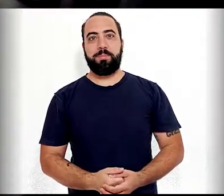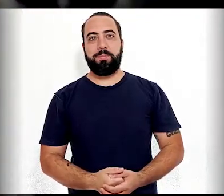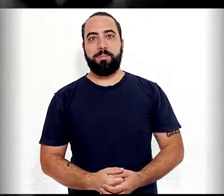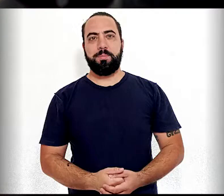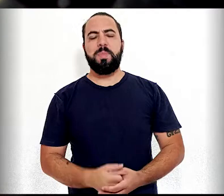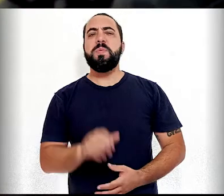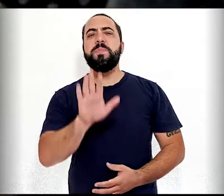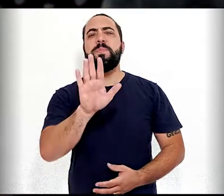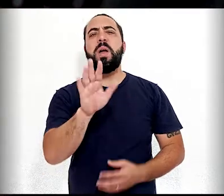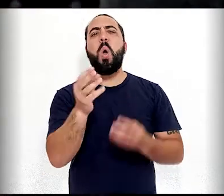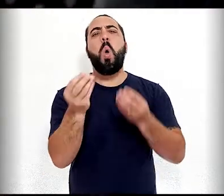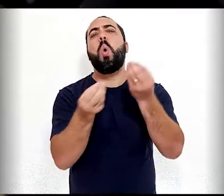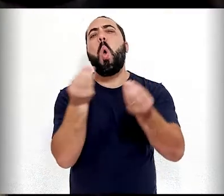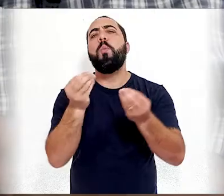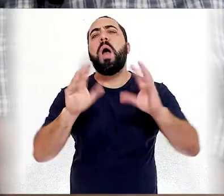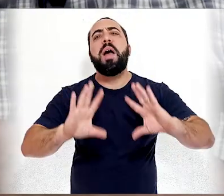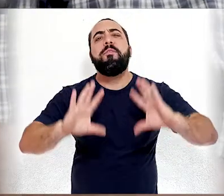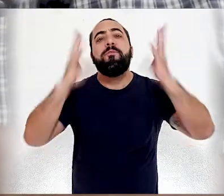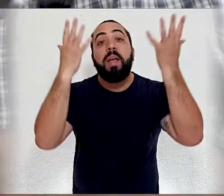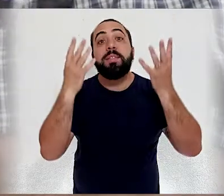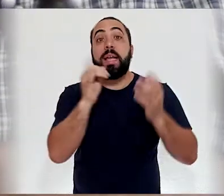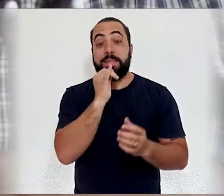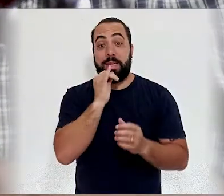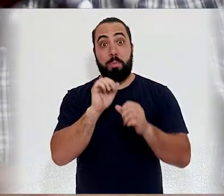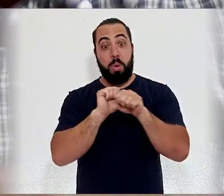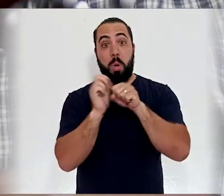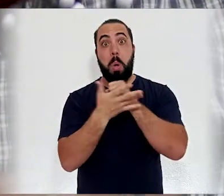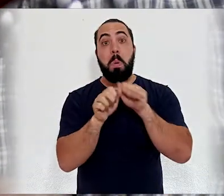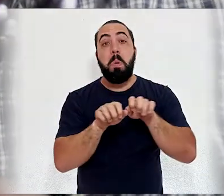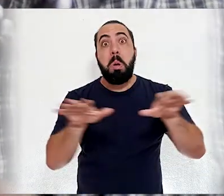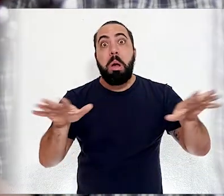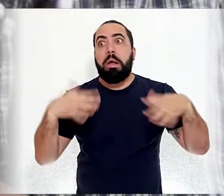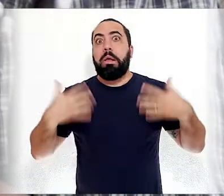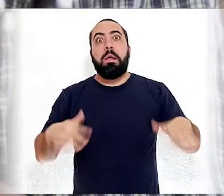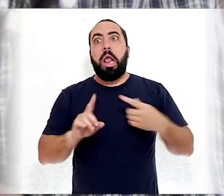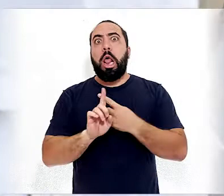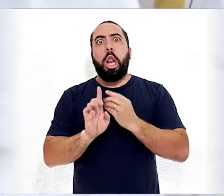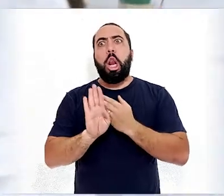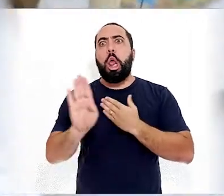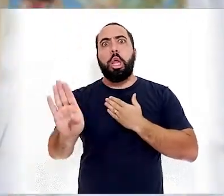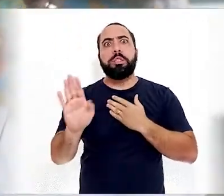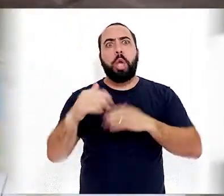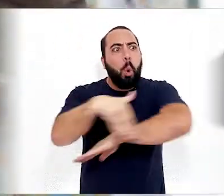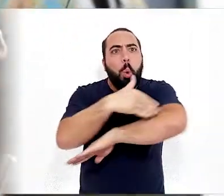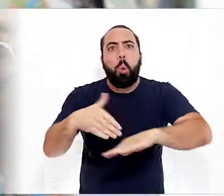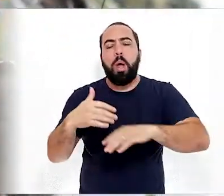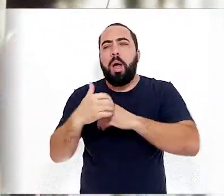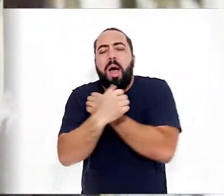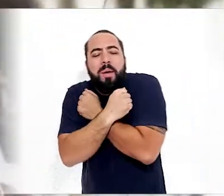Mas como ficam essas celebrações quando uma pandemia nos coloca longe das ruas, dos abraços